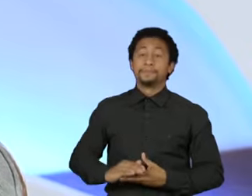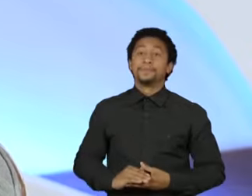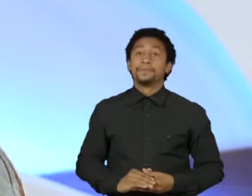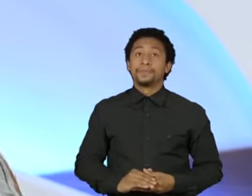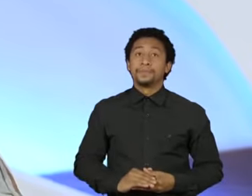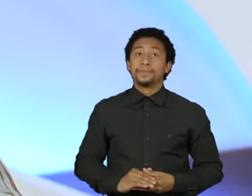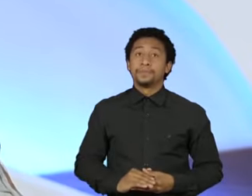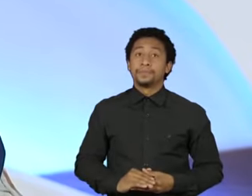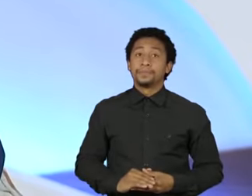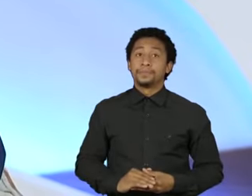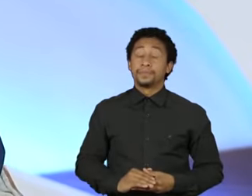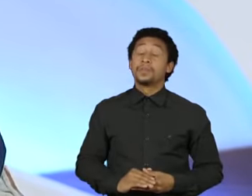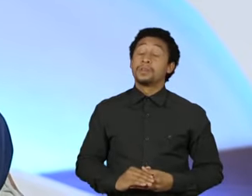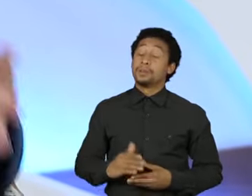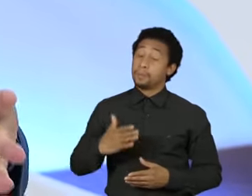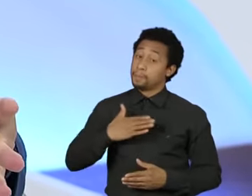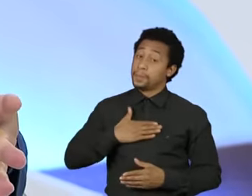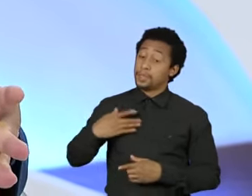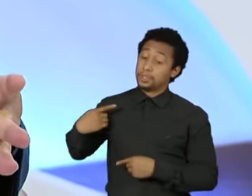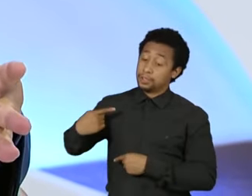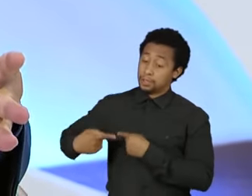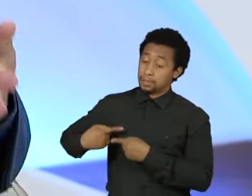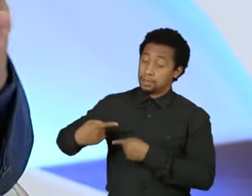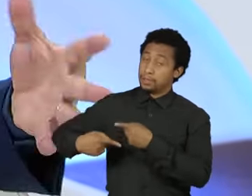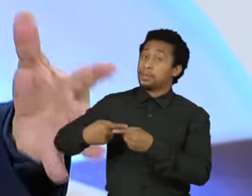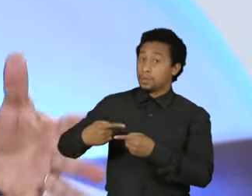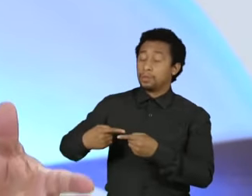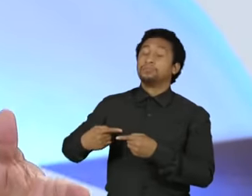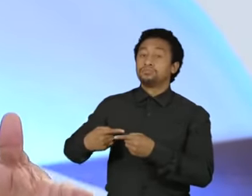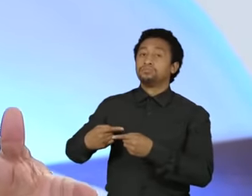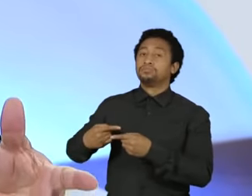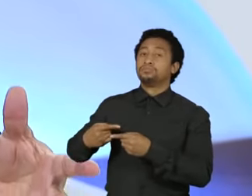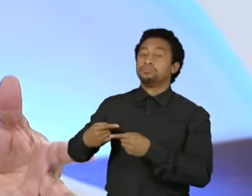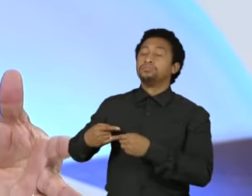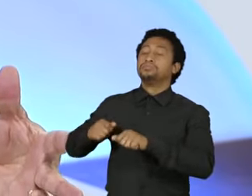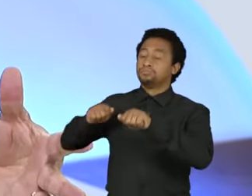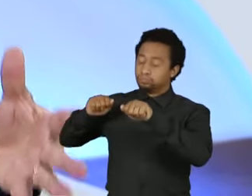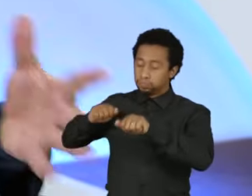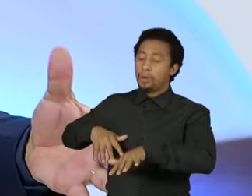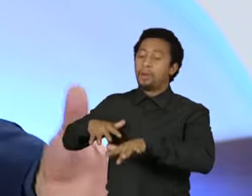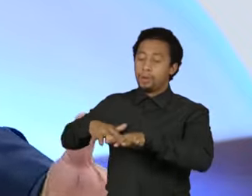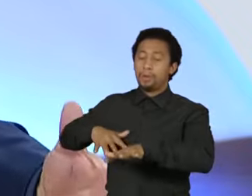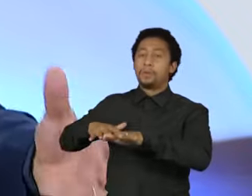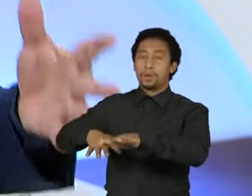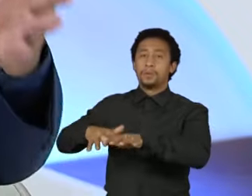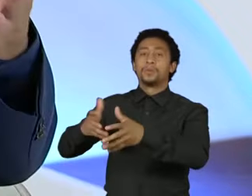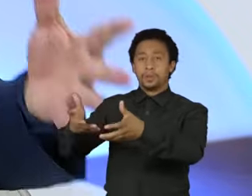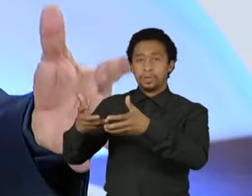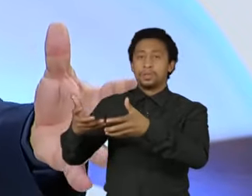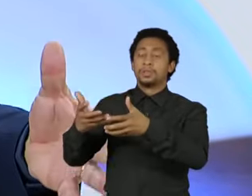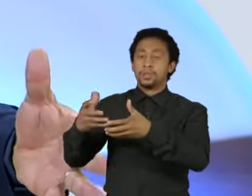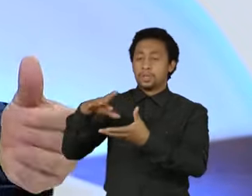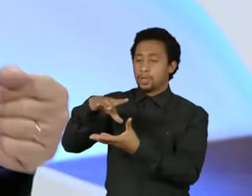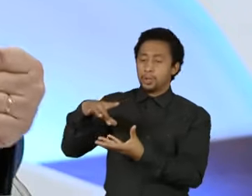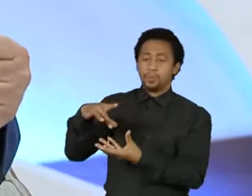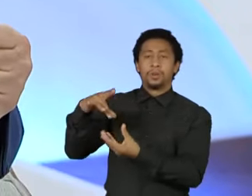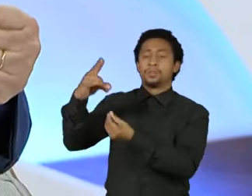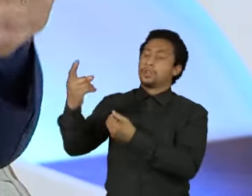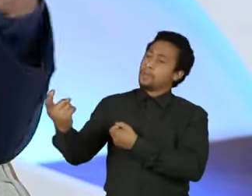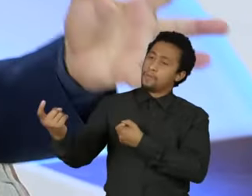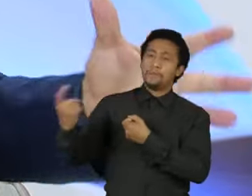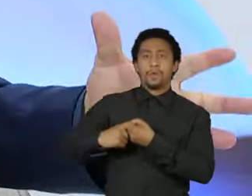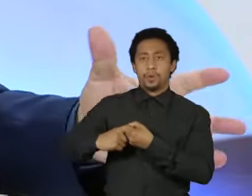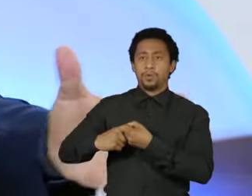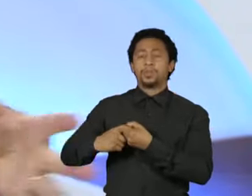Eu sou de uma geração que foi para as ruas para defender a volta das instituições democráticas, a volta da democracia,